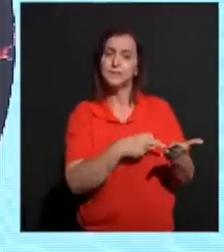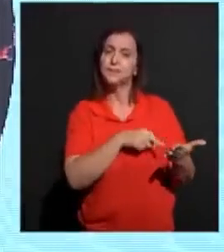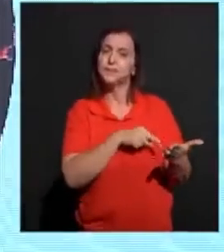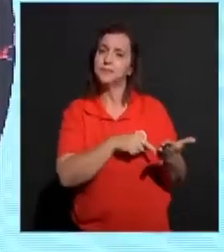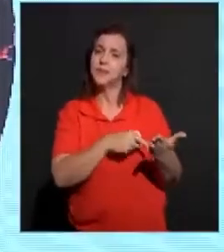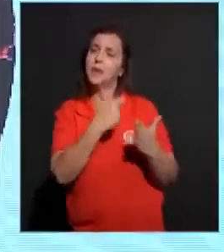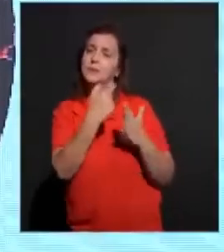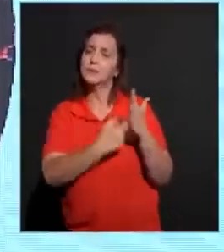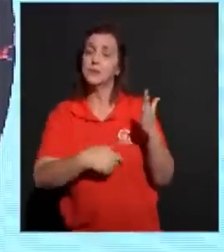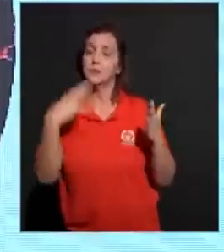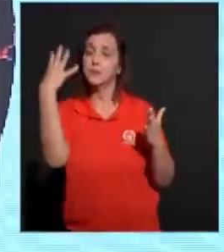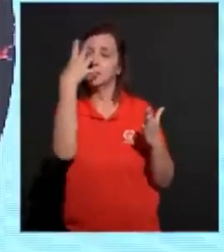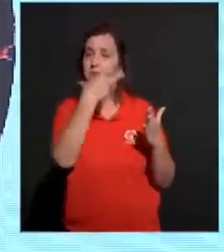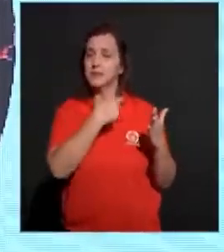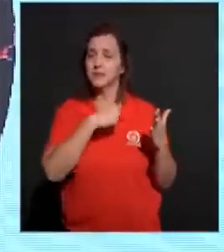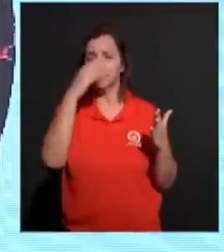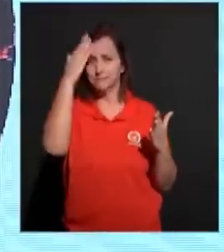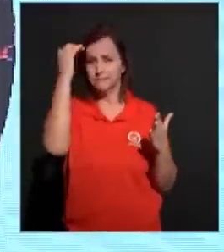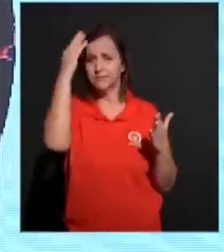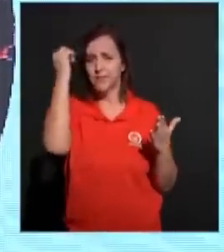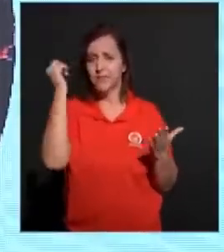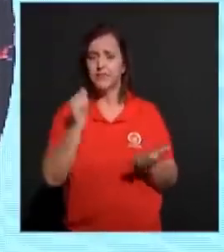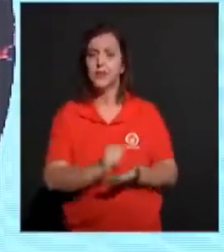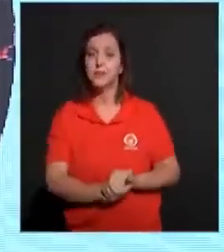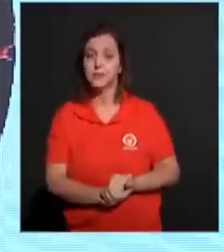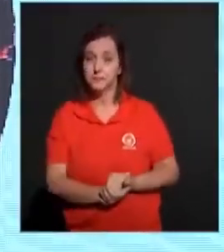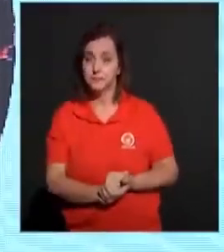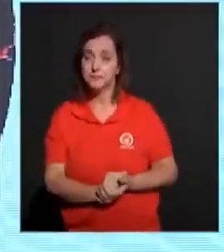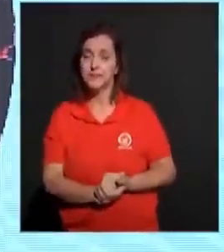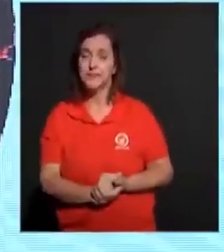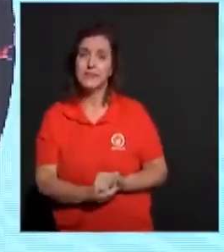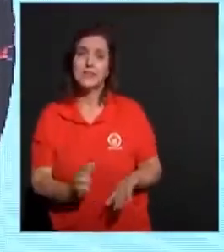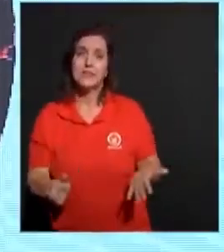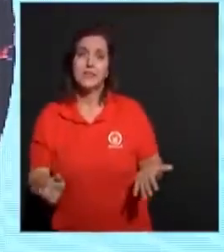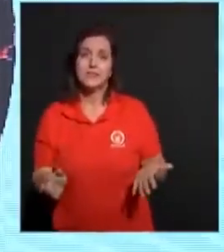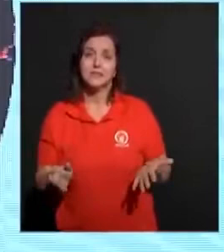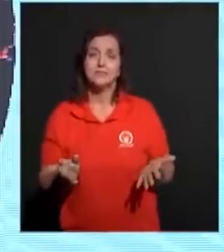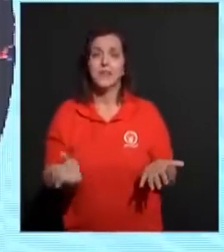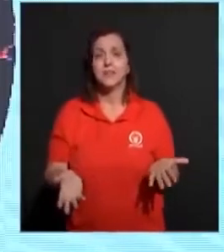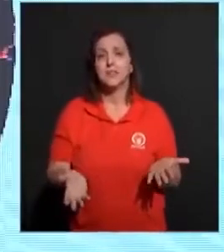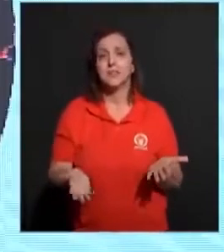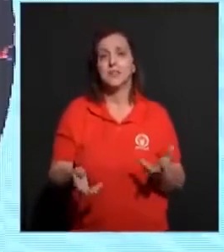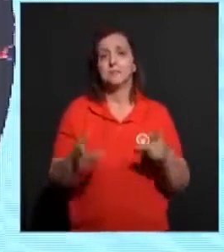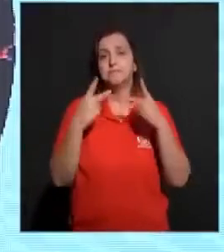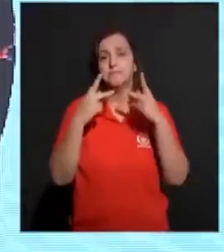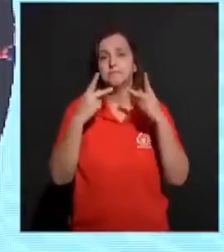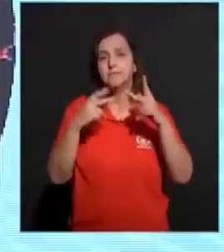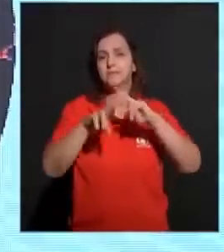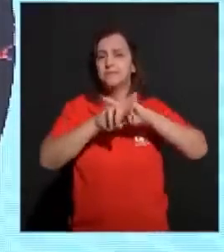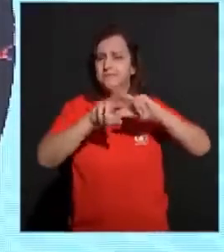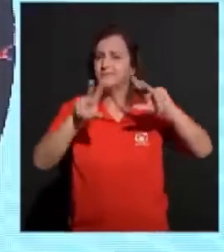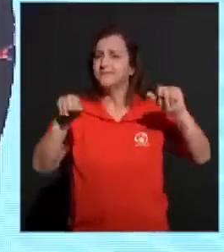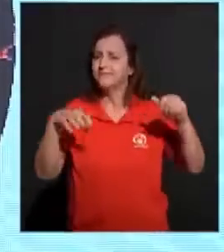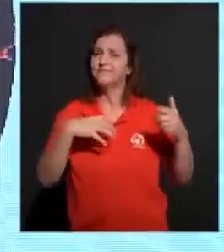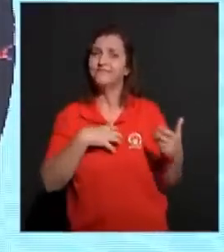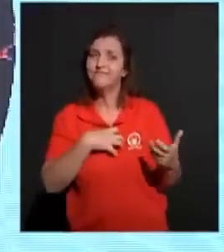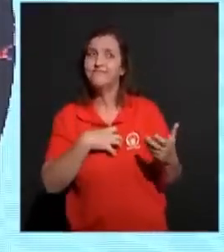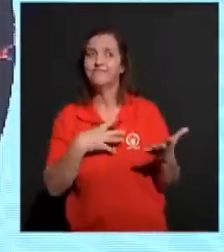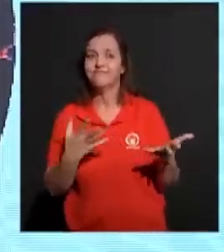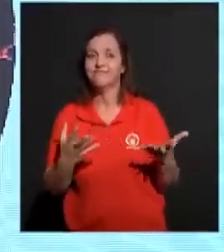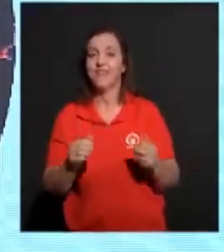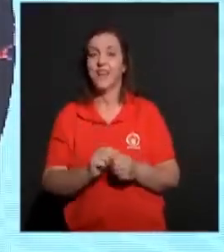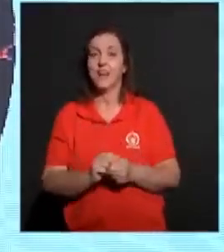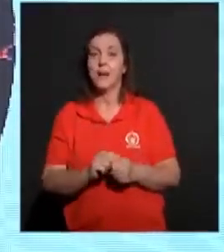Esse é um texto tão conhecido. Se utiliza ele, utilizam ele de tantas formas. Mas,